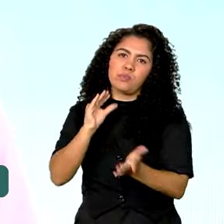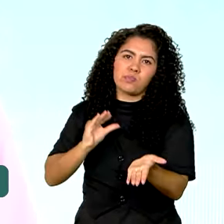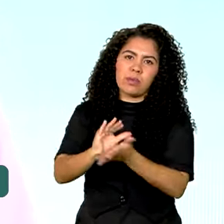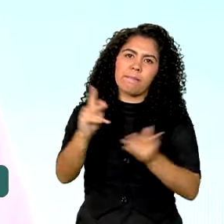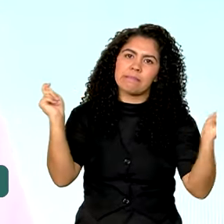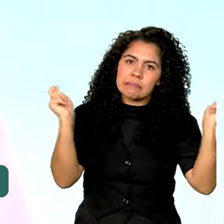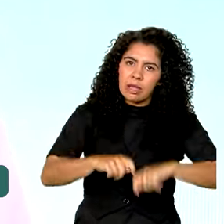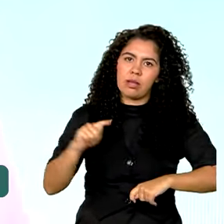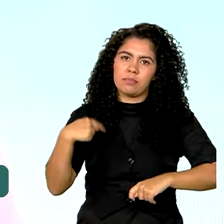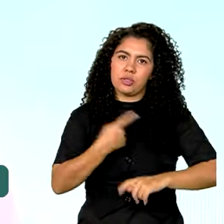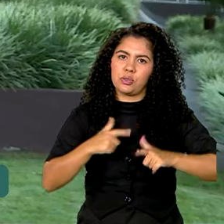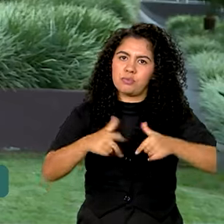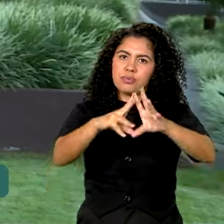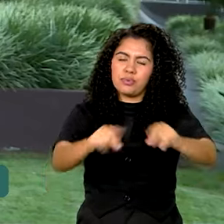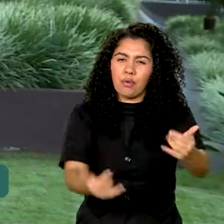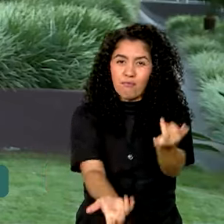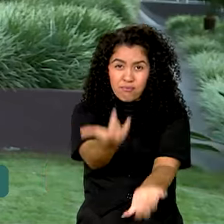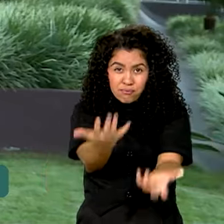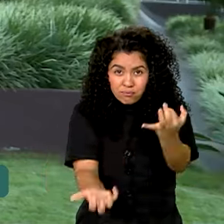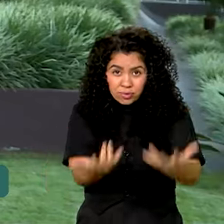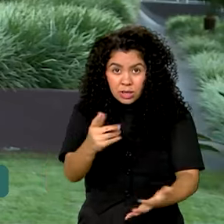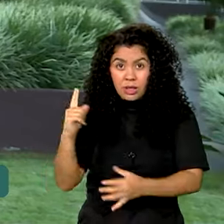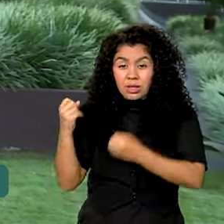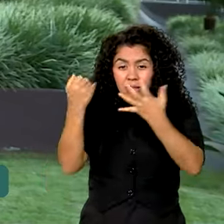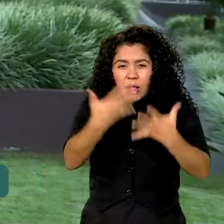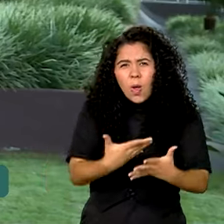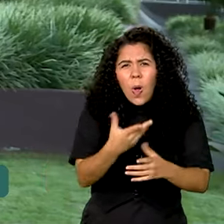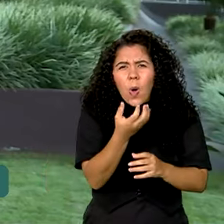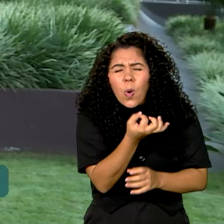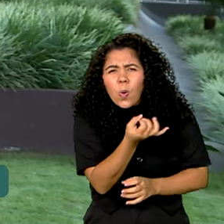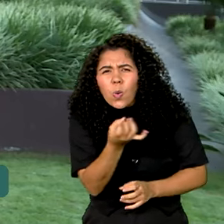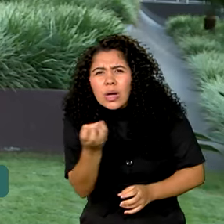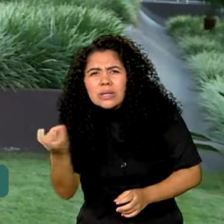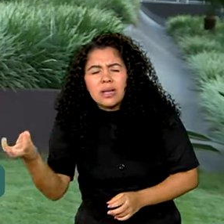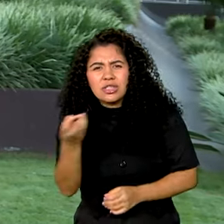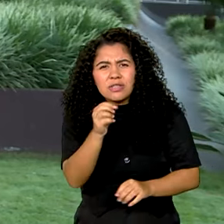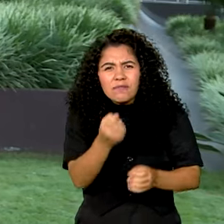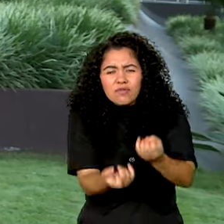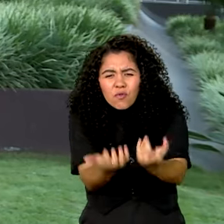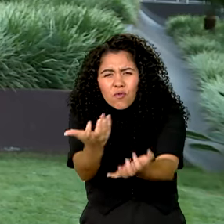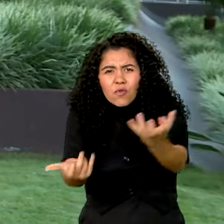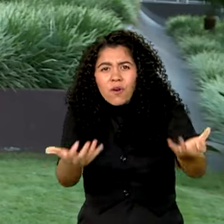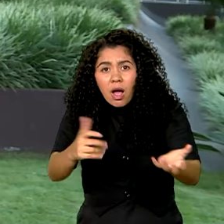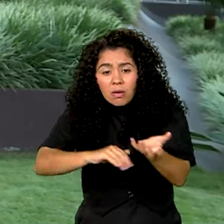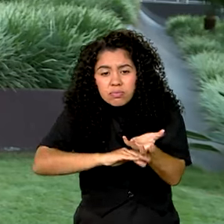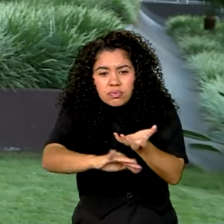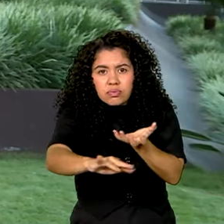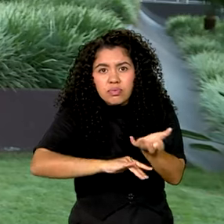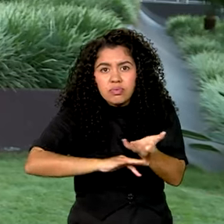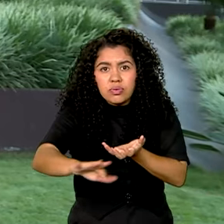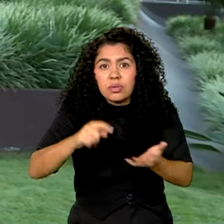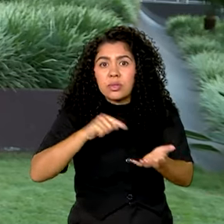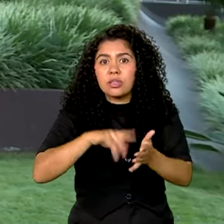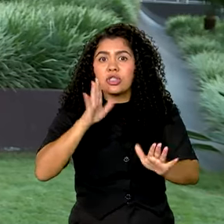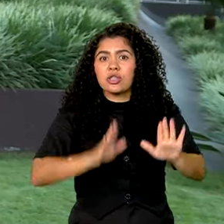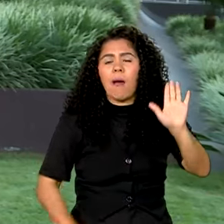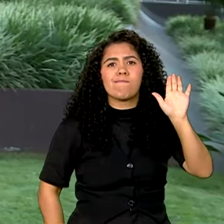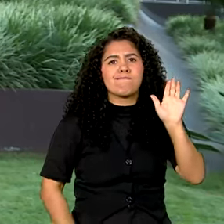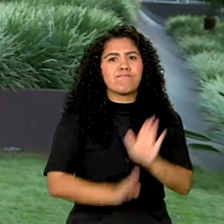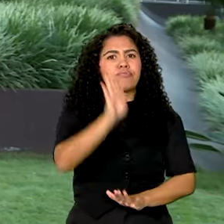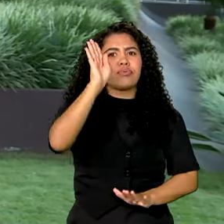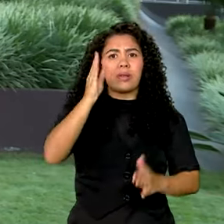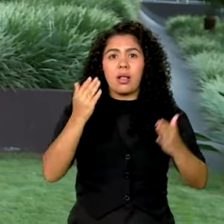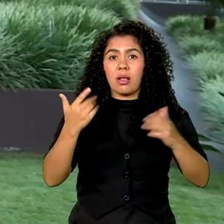possamos combater esse incêndio. O número de focos de incêndios no Pantanal neste ano já supera o registrado no mesmo período de